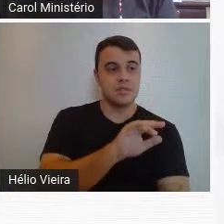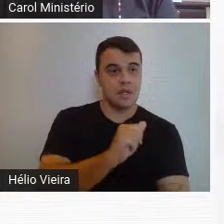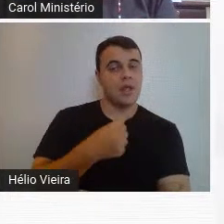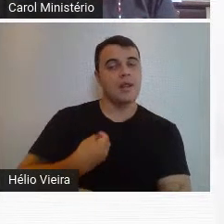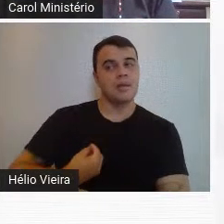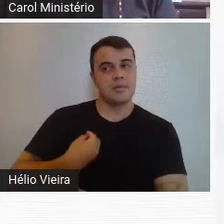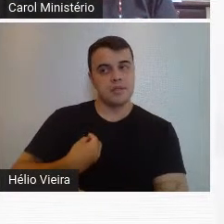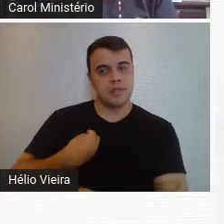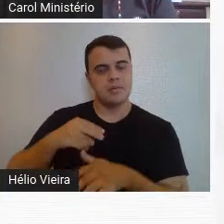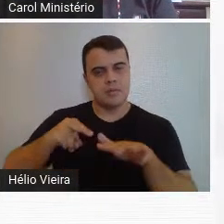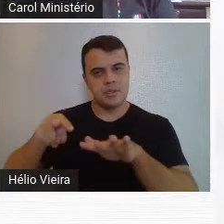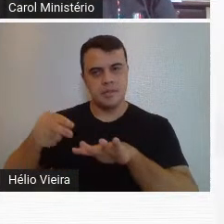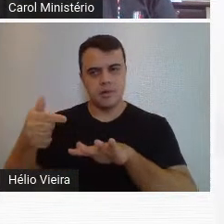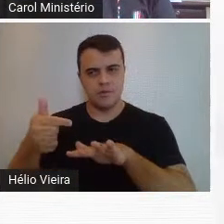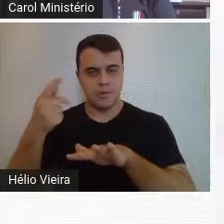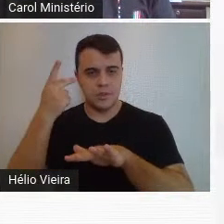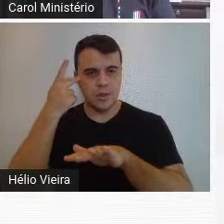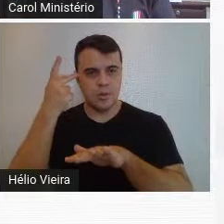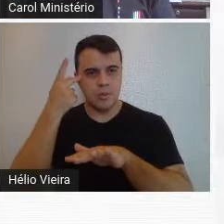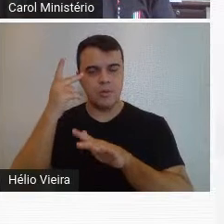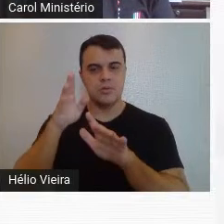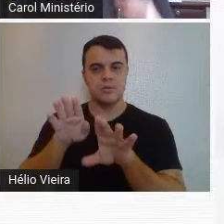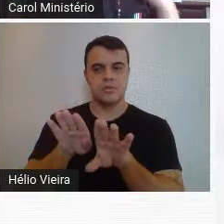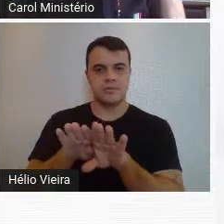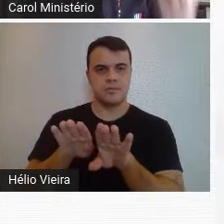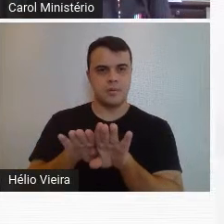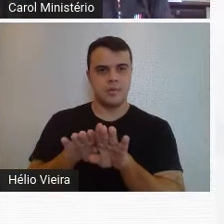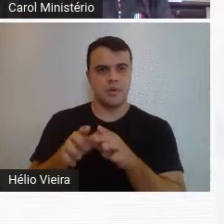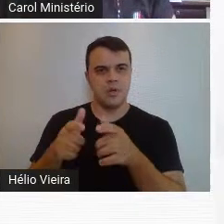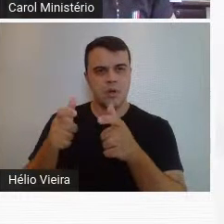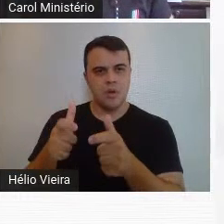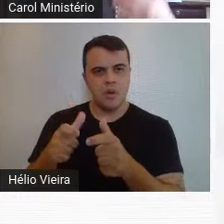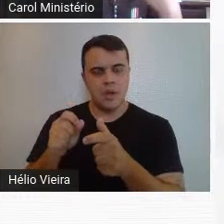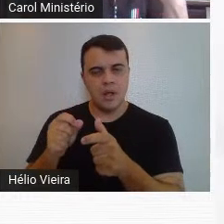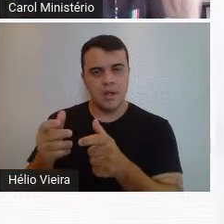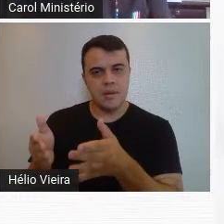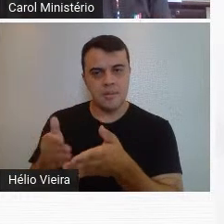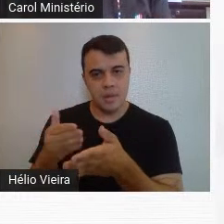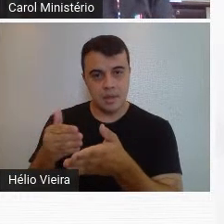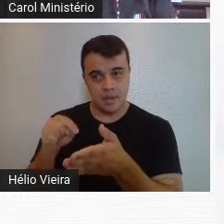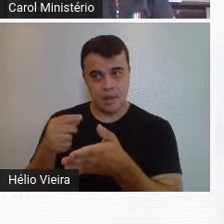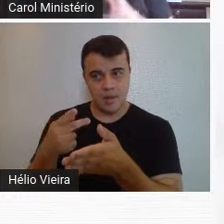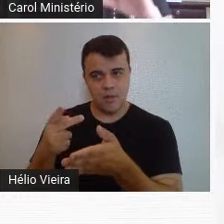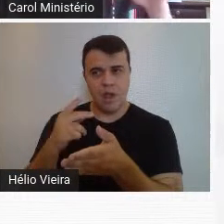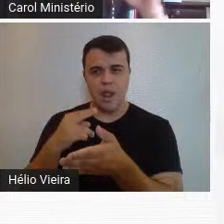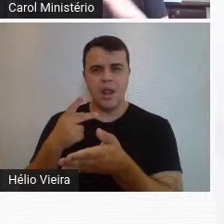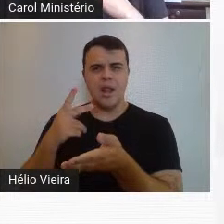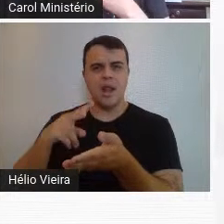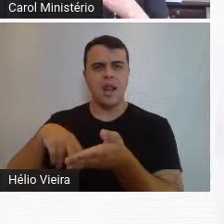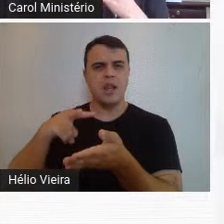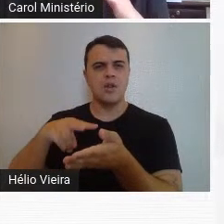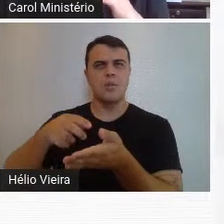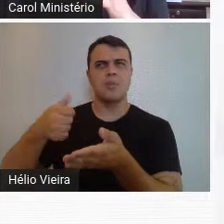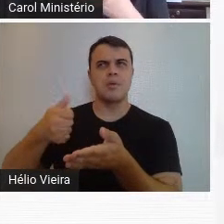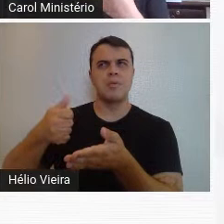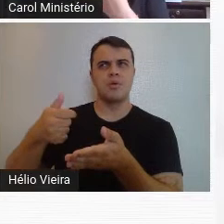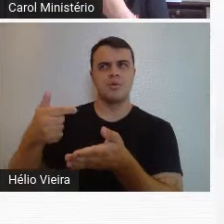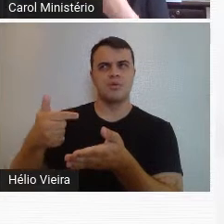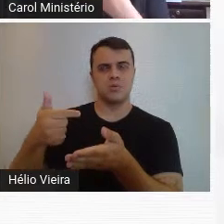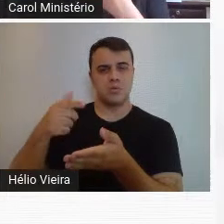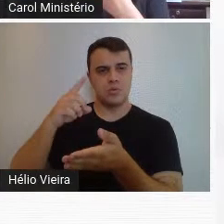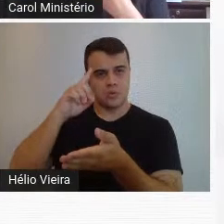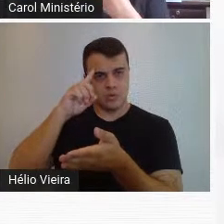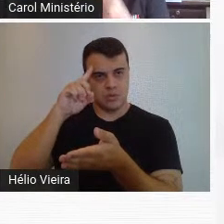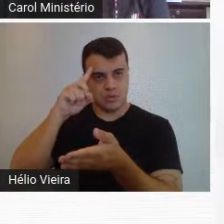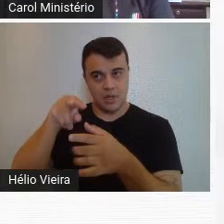da Semana de 22 em São Paulo, e os Pássaros de Aço foram declamados, se não me engano, no primeiro ou no segundo dia, enfim,